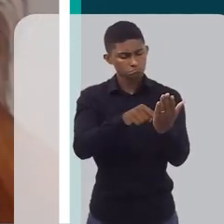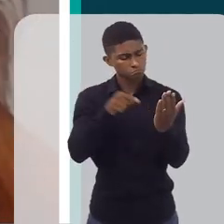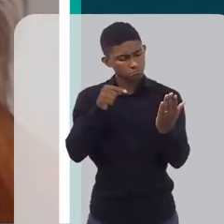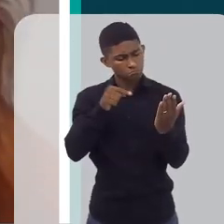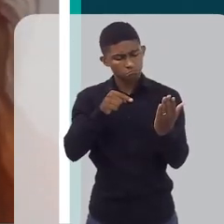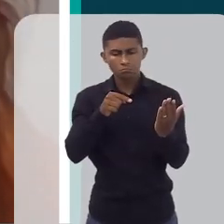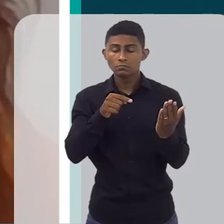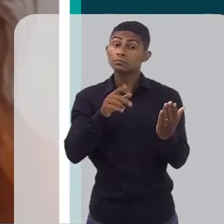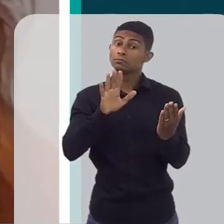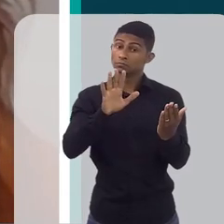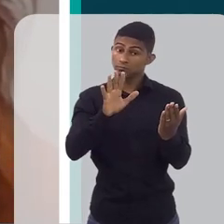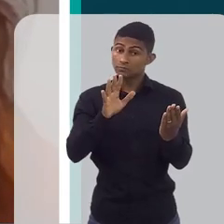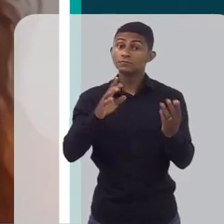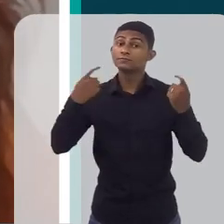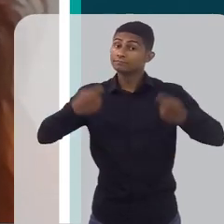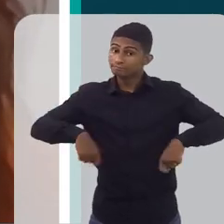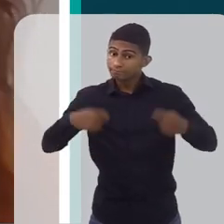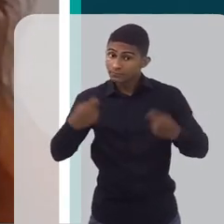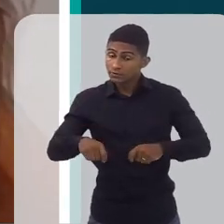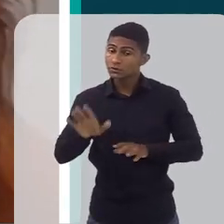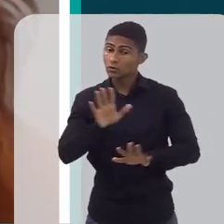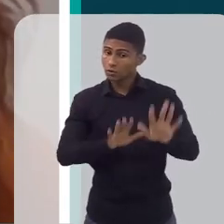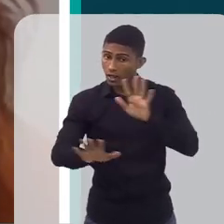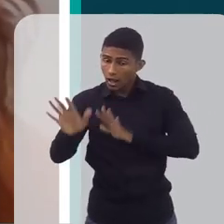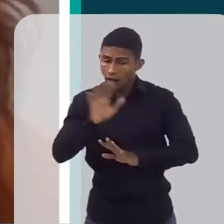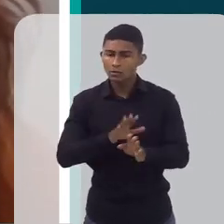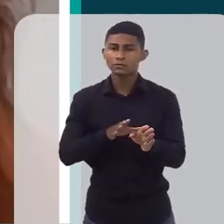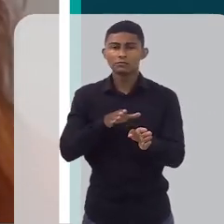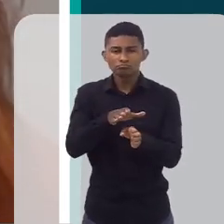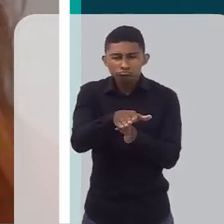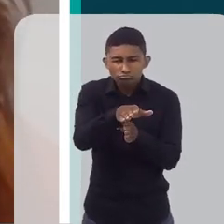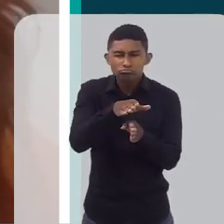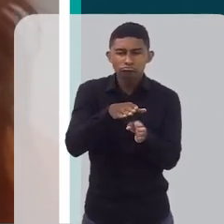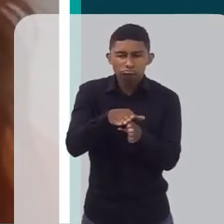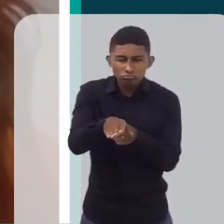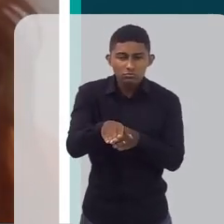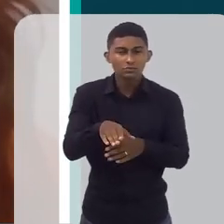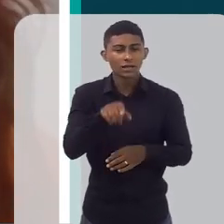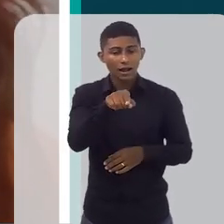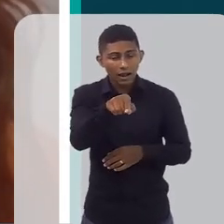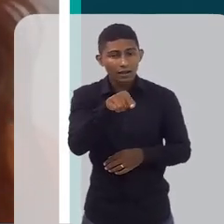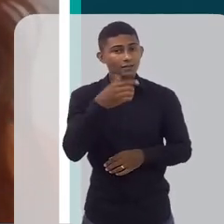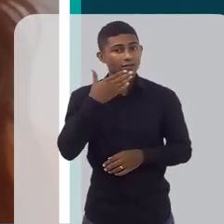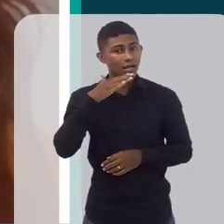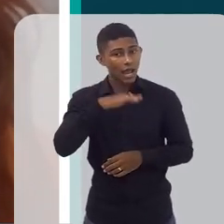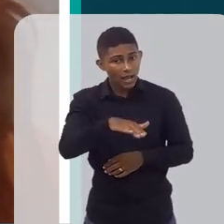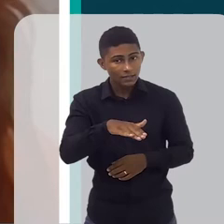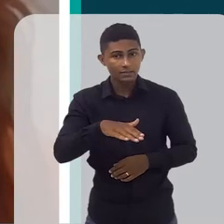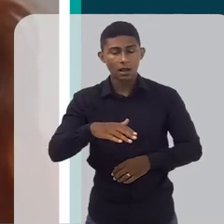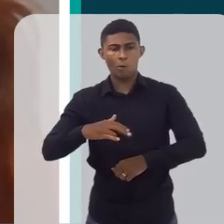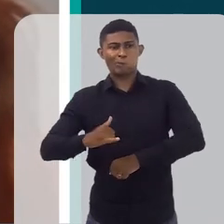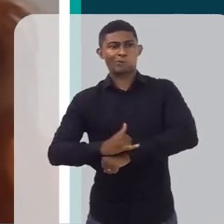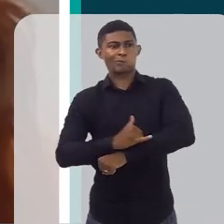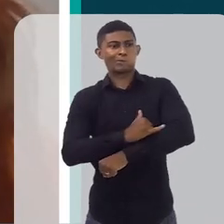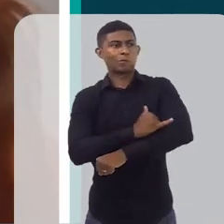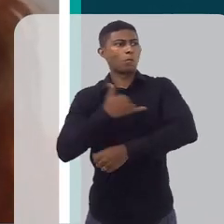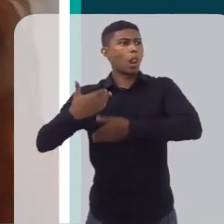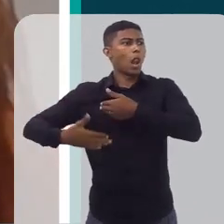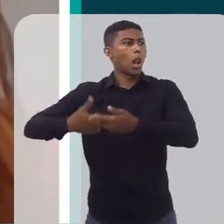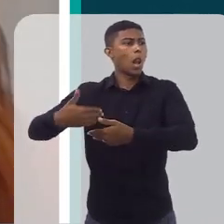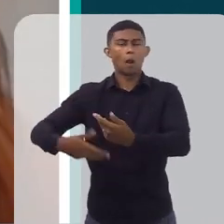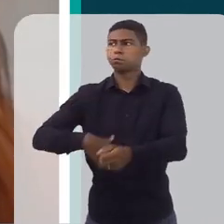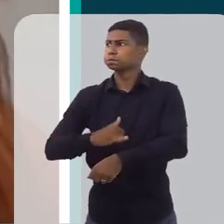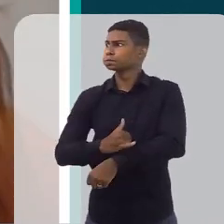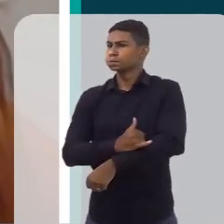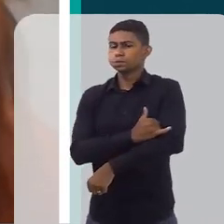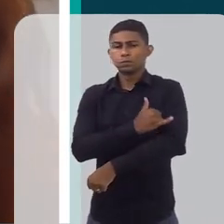essa orientação já deve ser feita para que essa criança não entre nesse quadro de obesidade. Porque